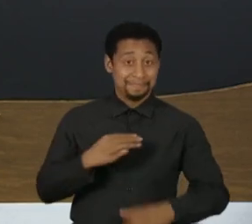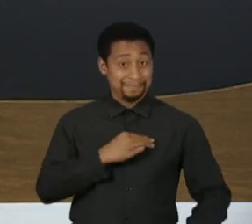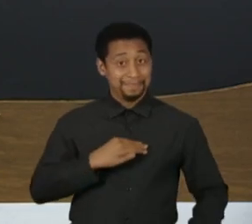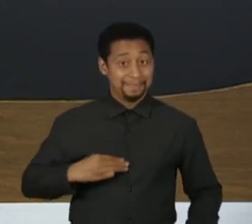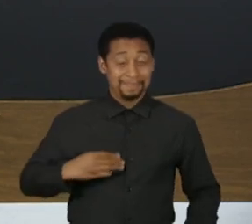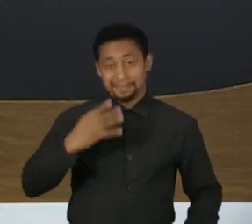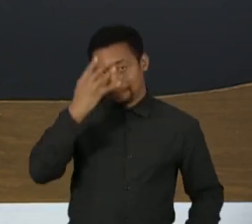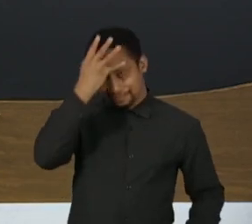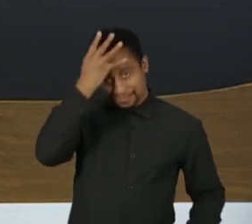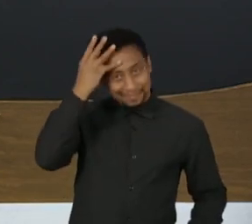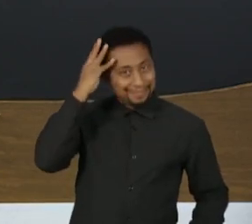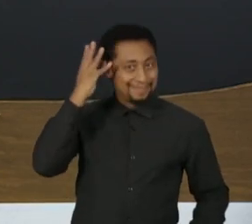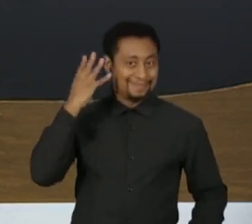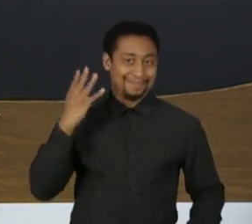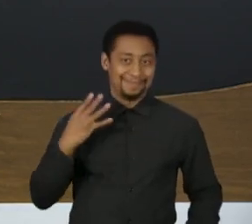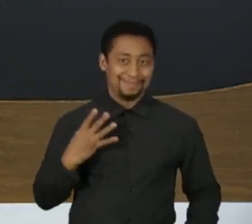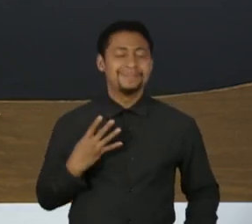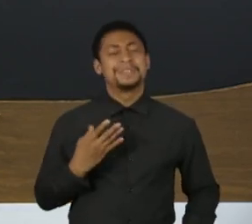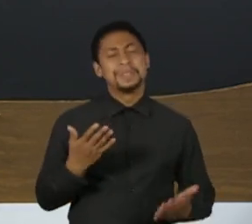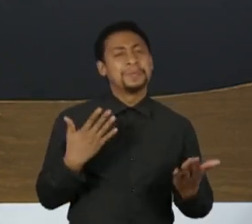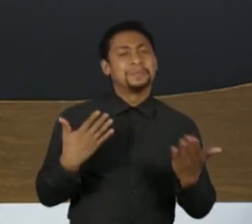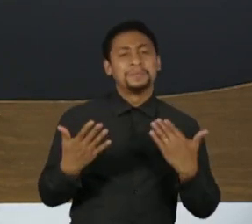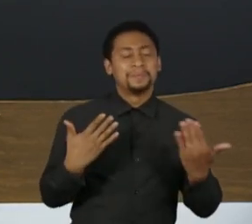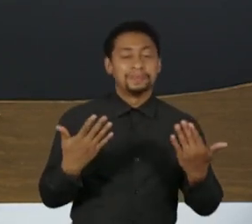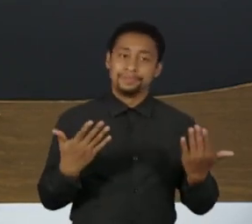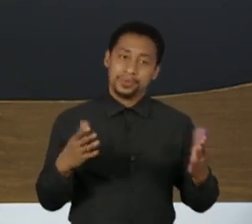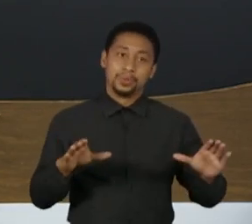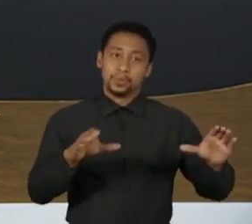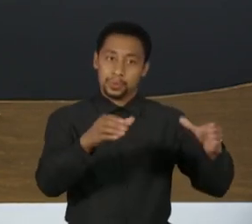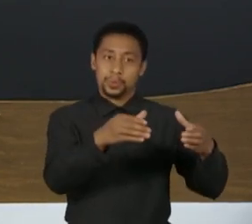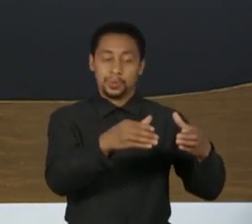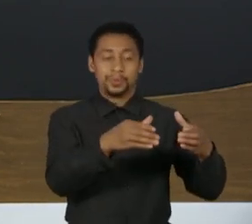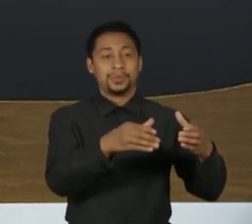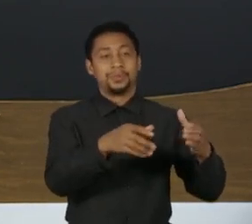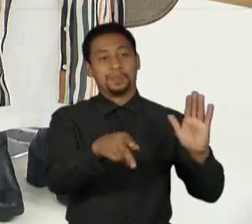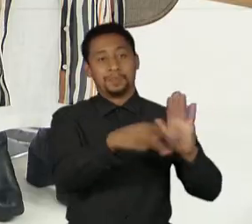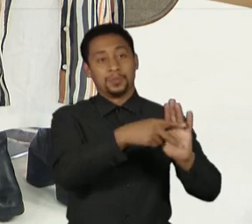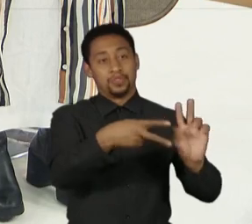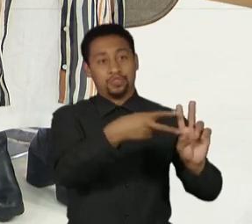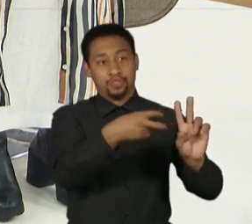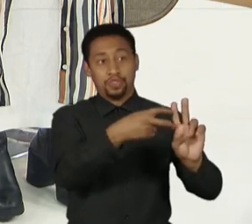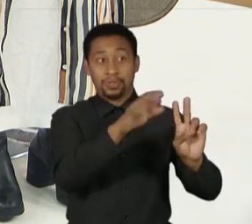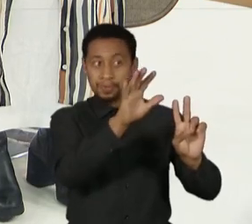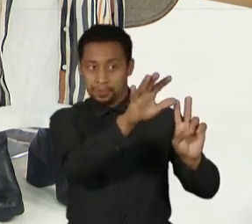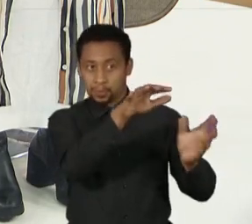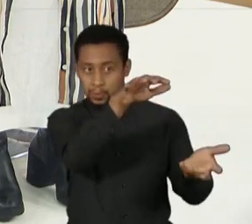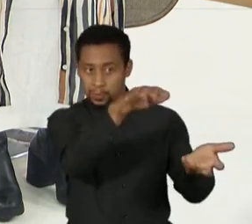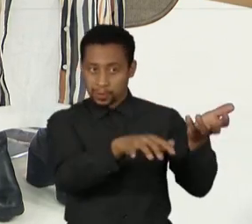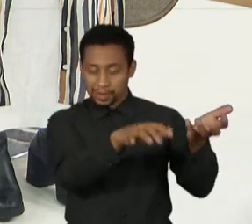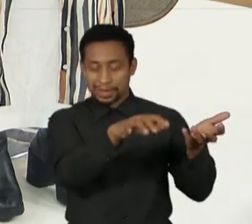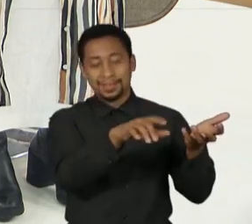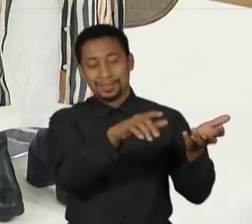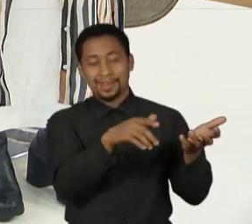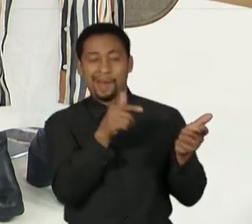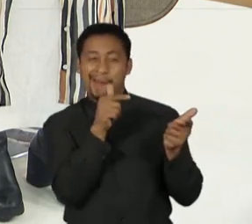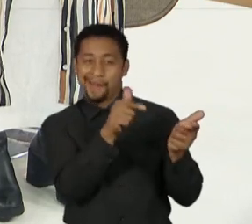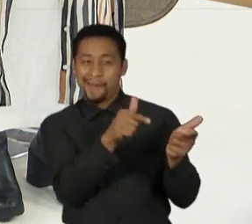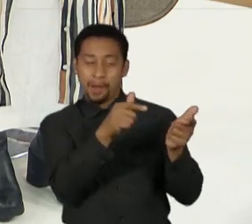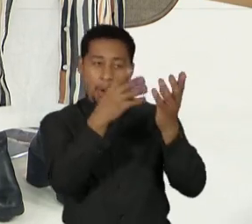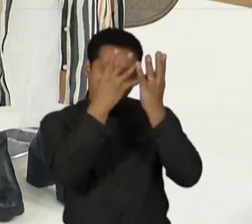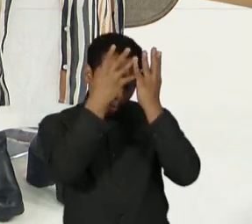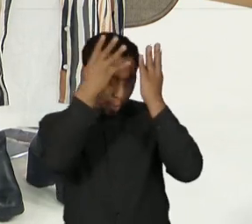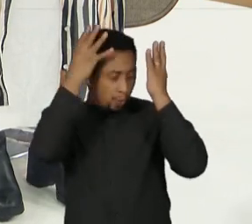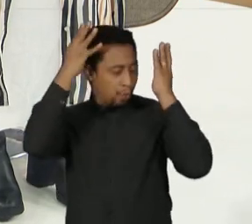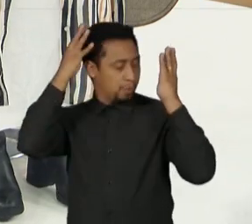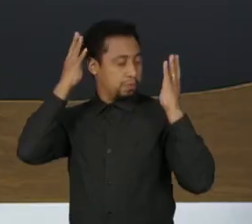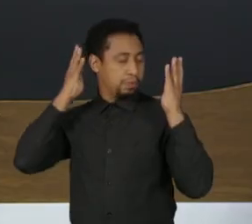Ministra, a gente estava falando aqui da bancada indígena no Congresso, bancada do COCAR, como a senhora disse que foi apelidada, e ela é pouco numerosa. E,